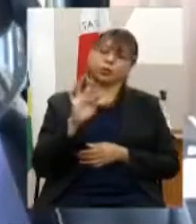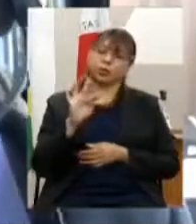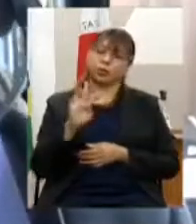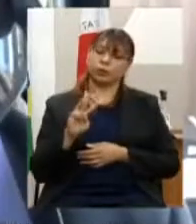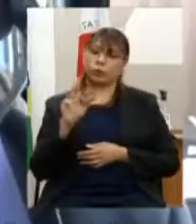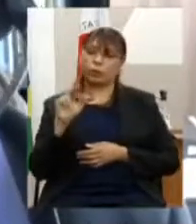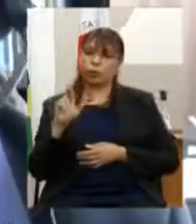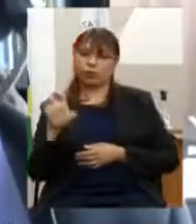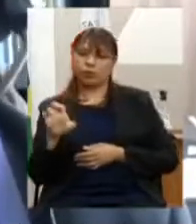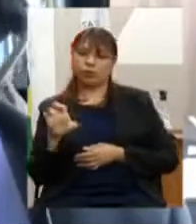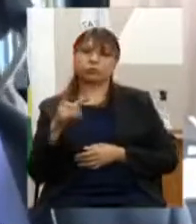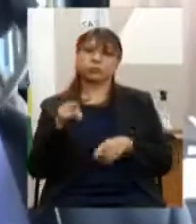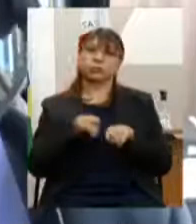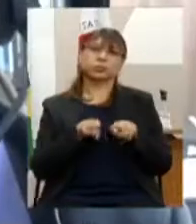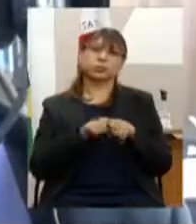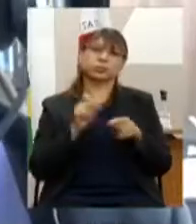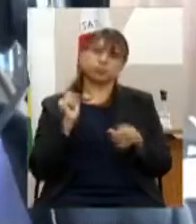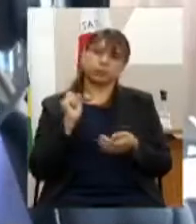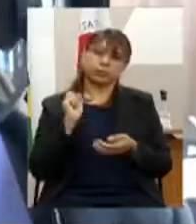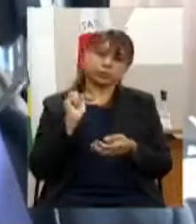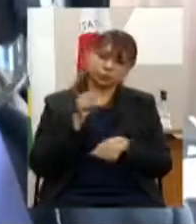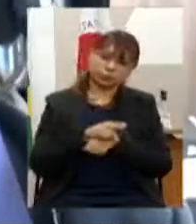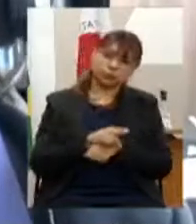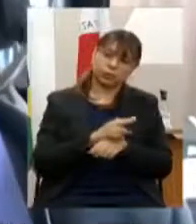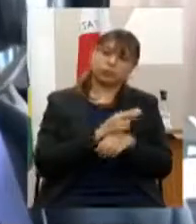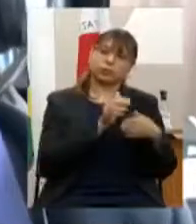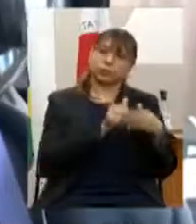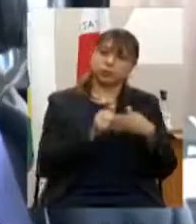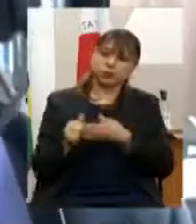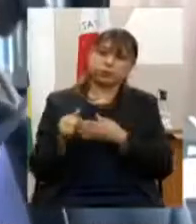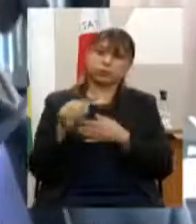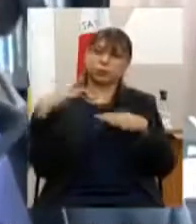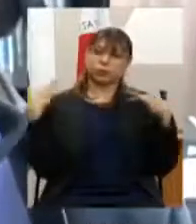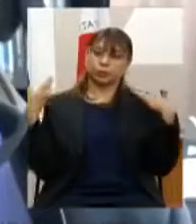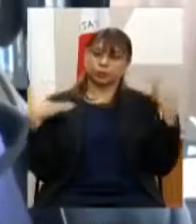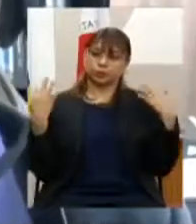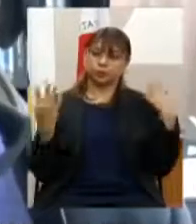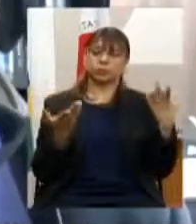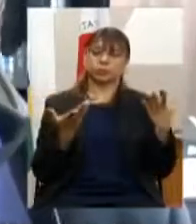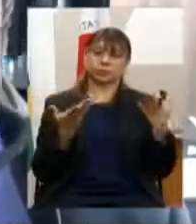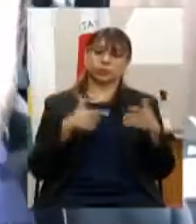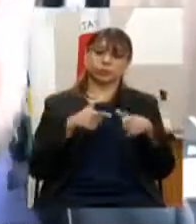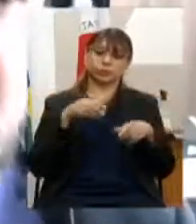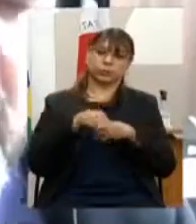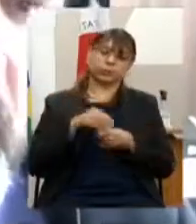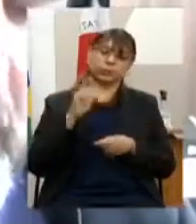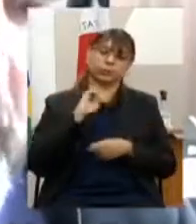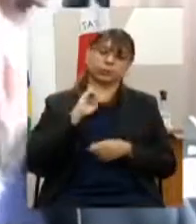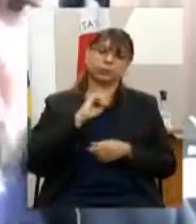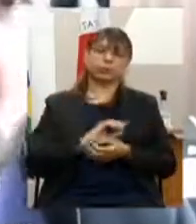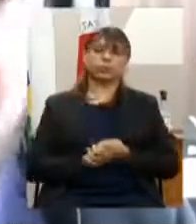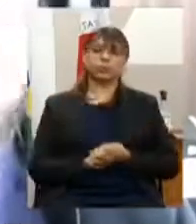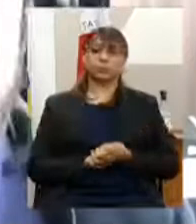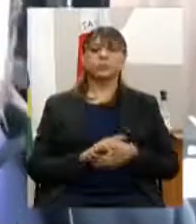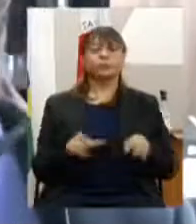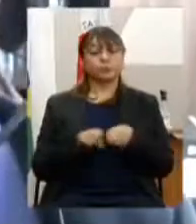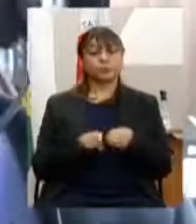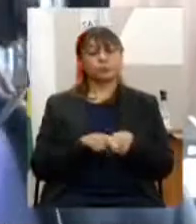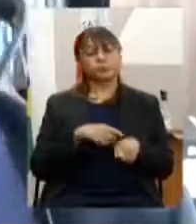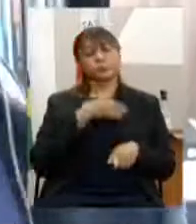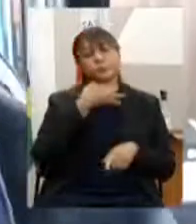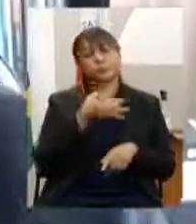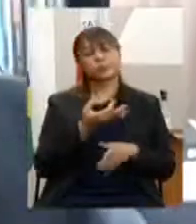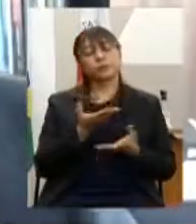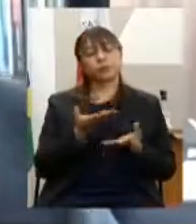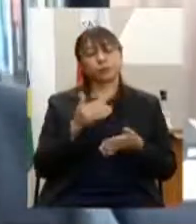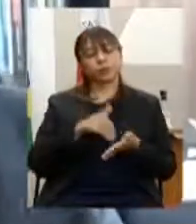contratação de guias de turismo para atendimento ao estado de minas gerais sétimo ponto recomendar a secretaria